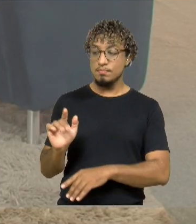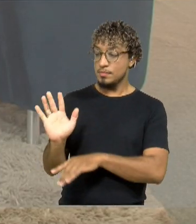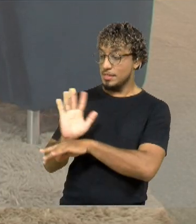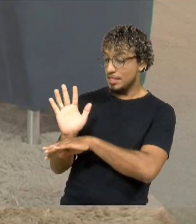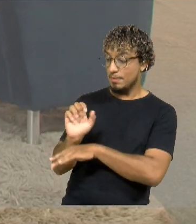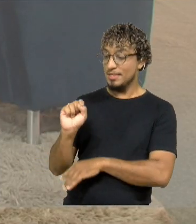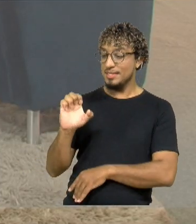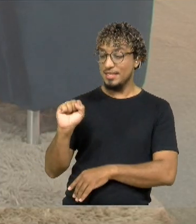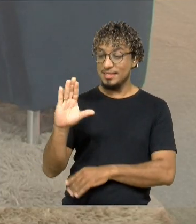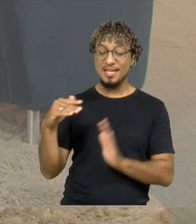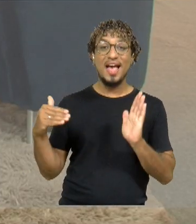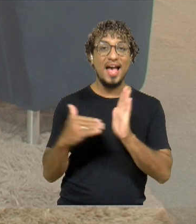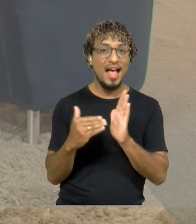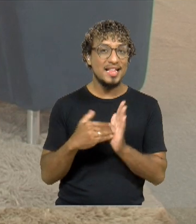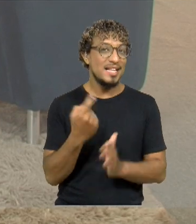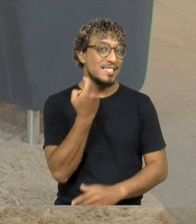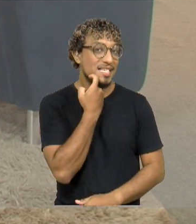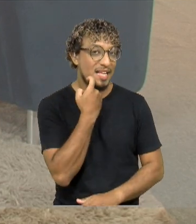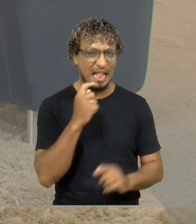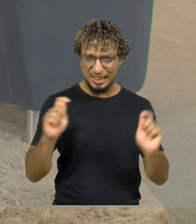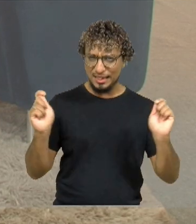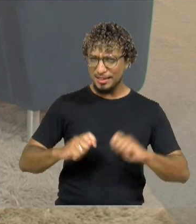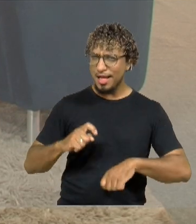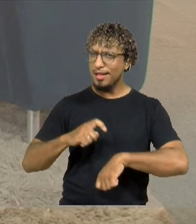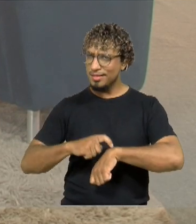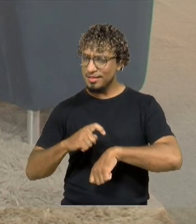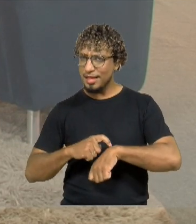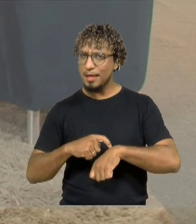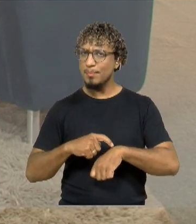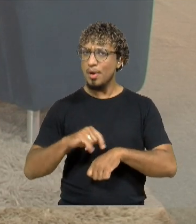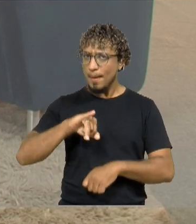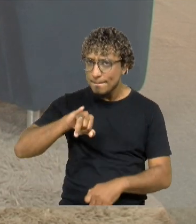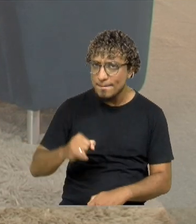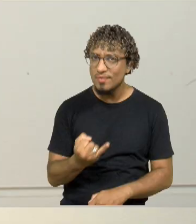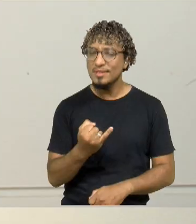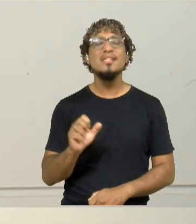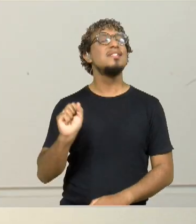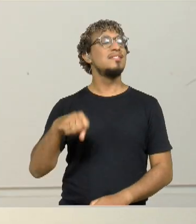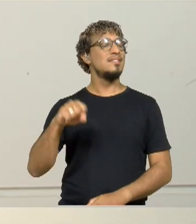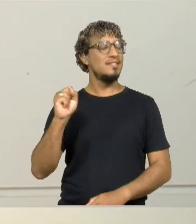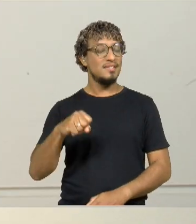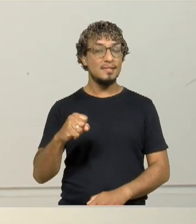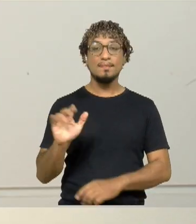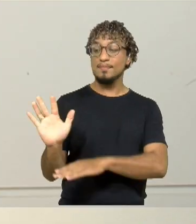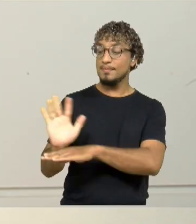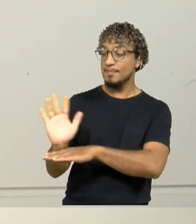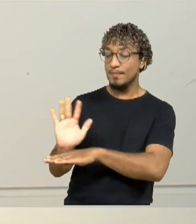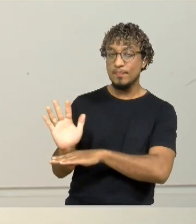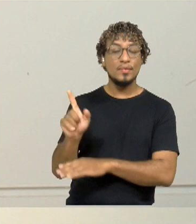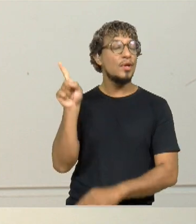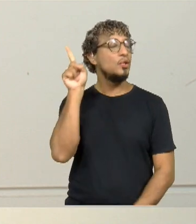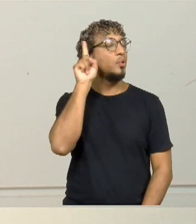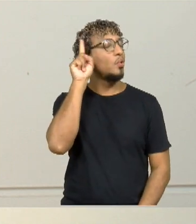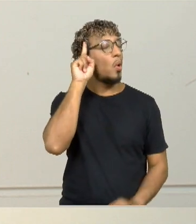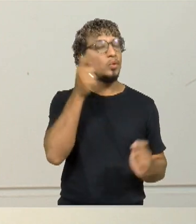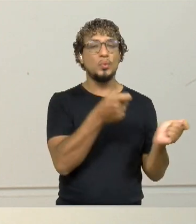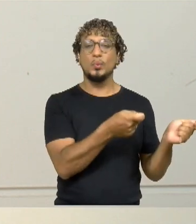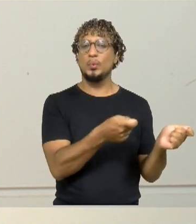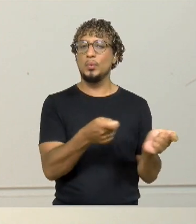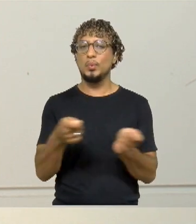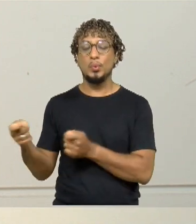Sesc vai até sexta-feira agora? Ainda dá tempo das pessoas curtirem um pouquinho? Com certeza. As sessões acontecem todos os dias,